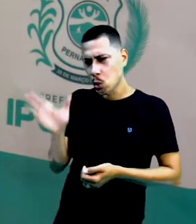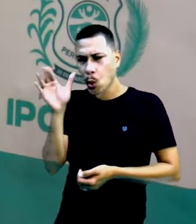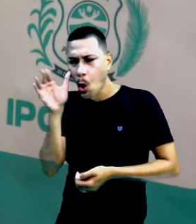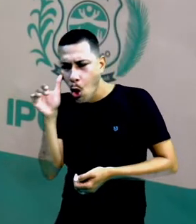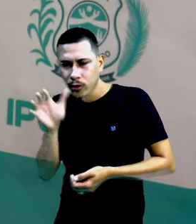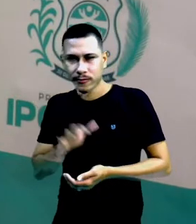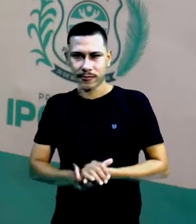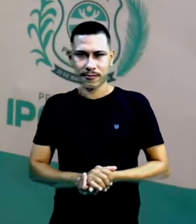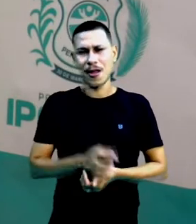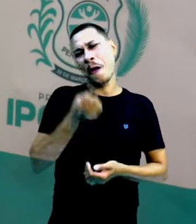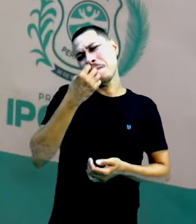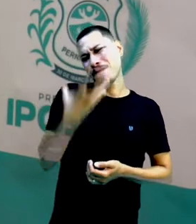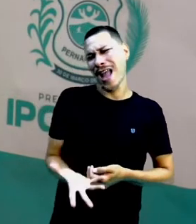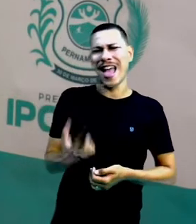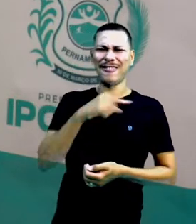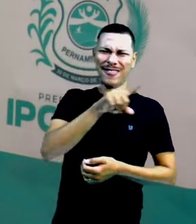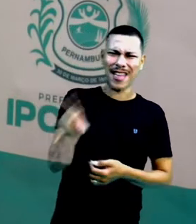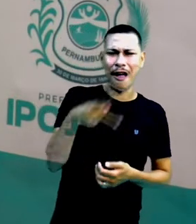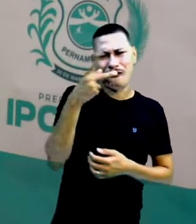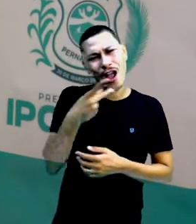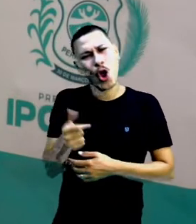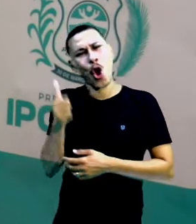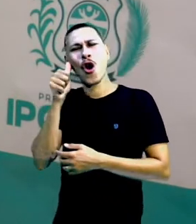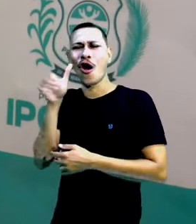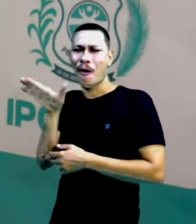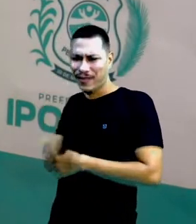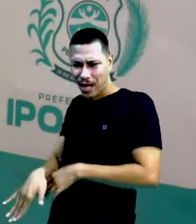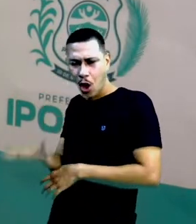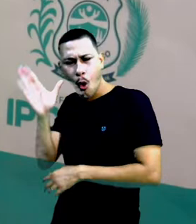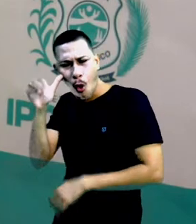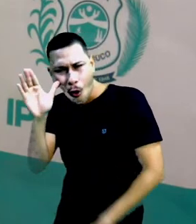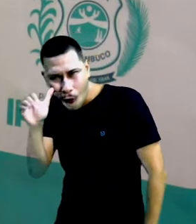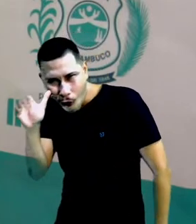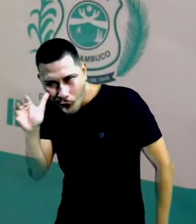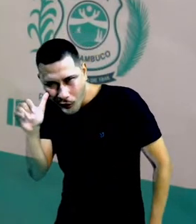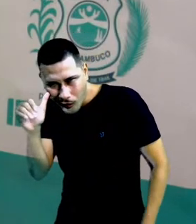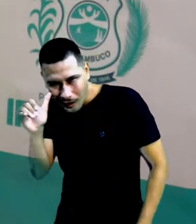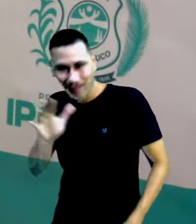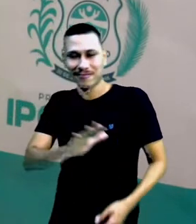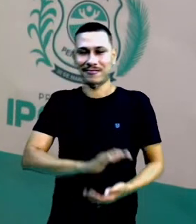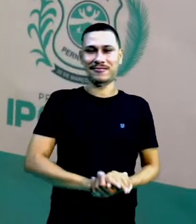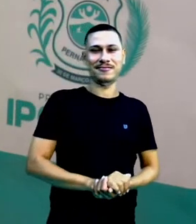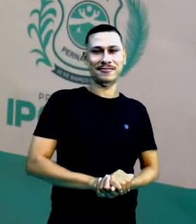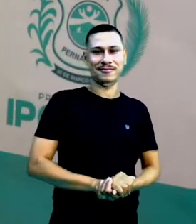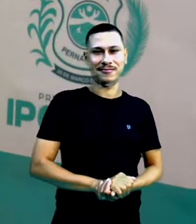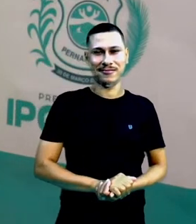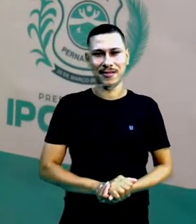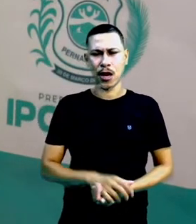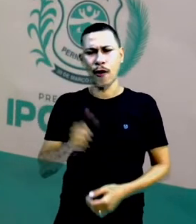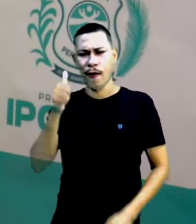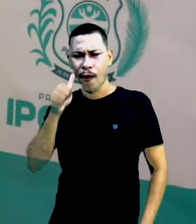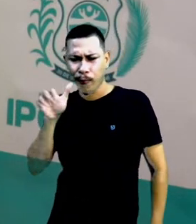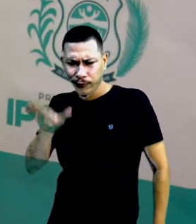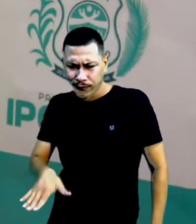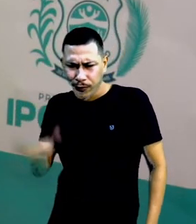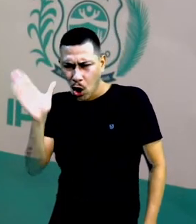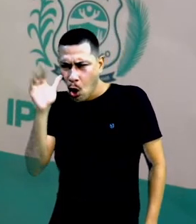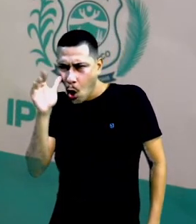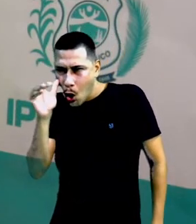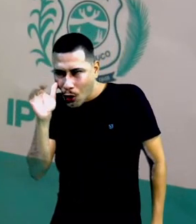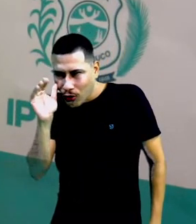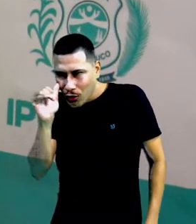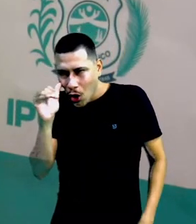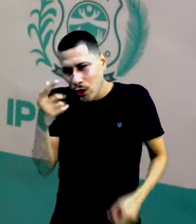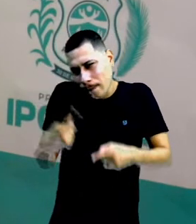Você que disse que era uma menina curiosa. Olha, ela é curiosa, quer saber a